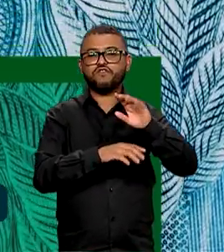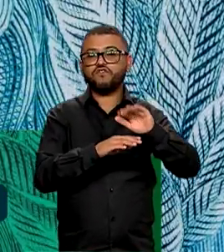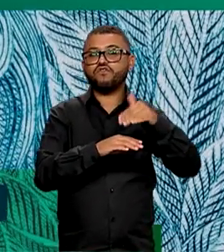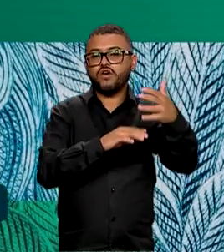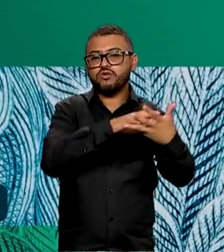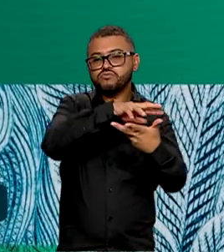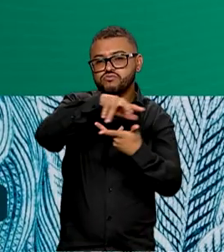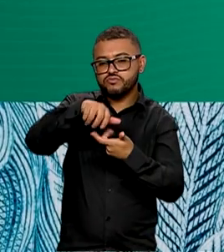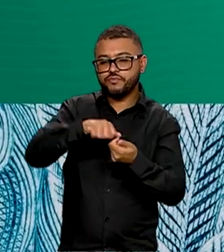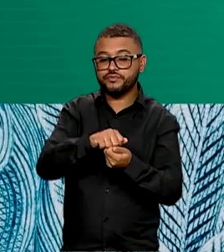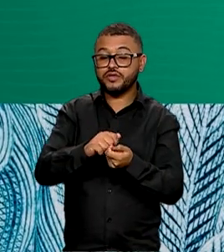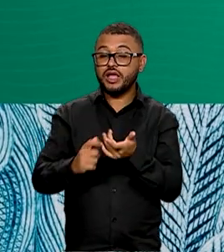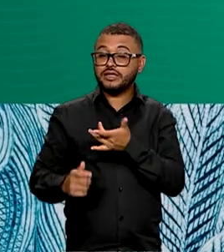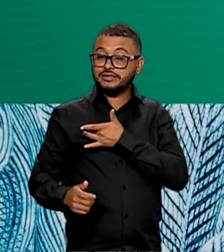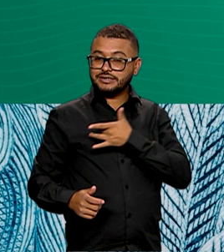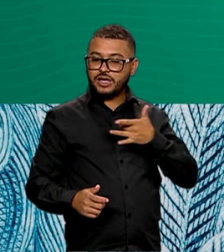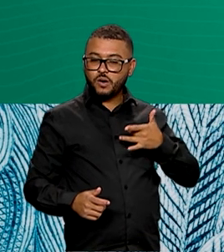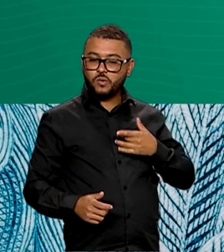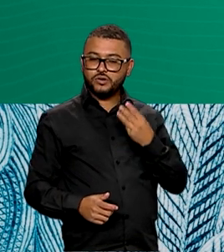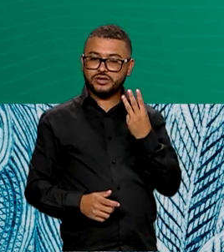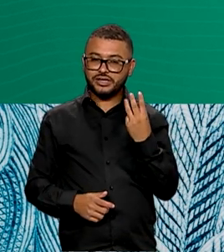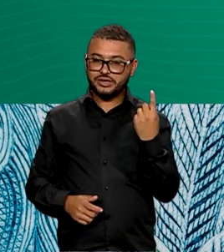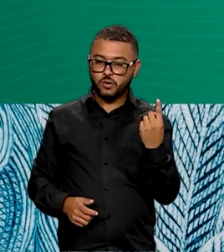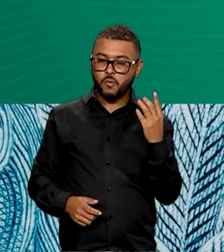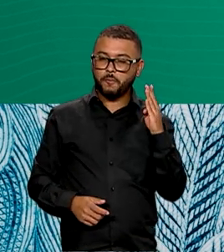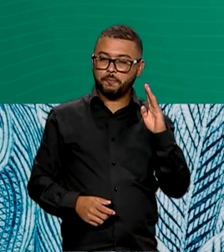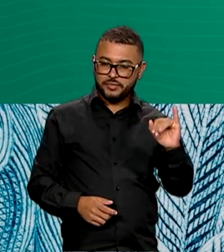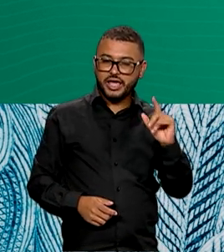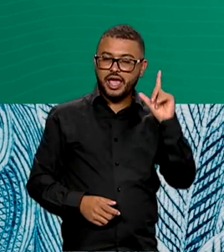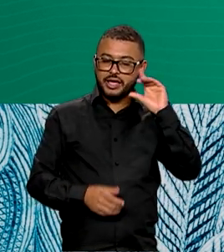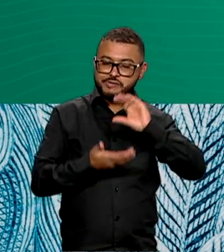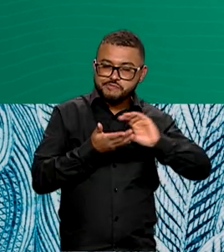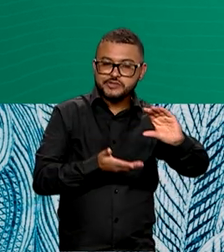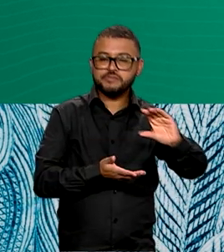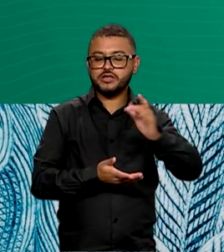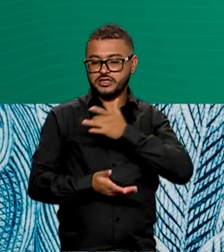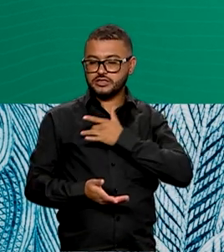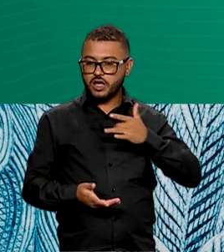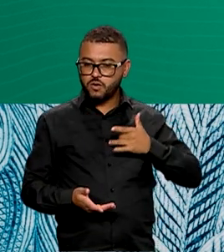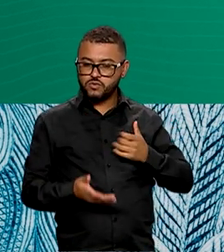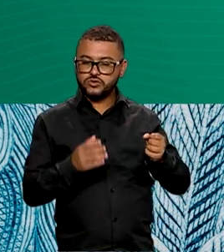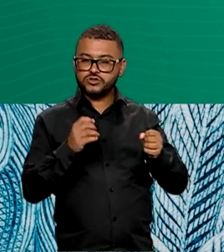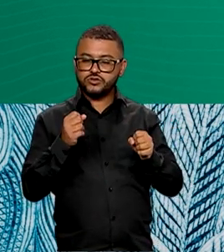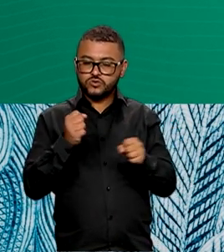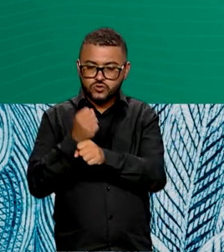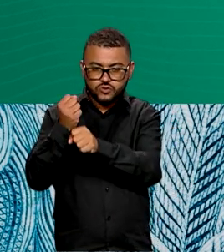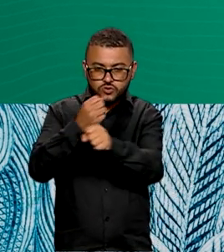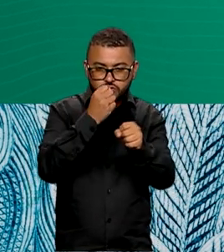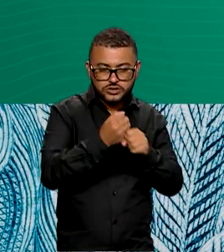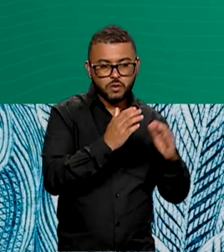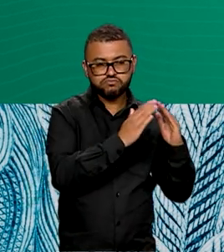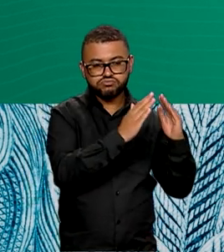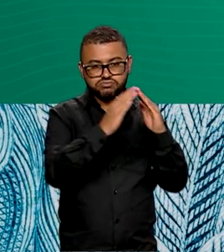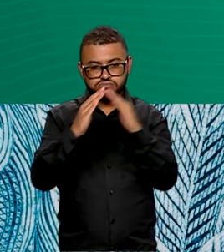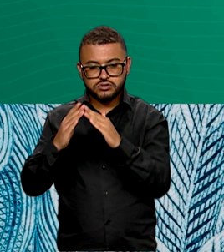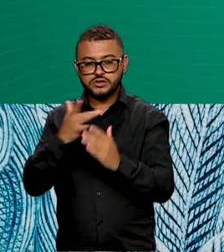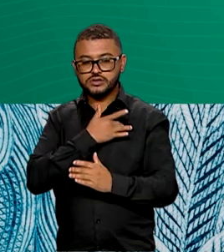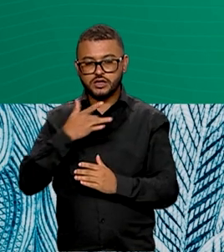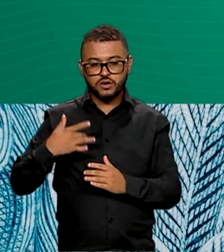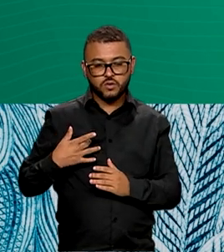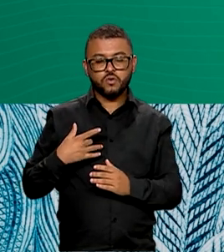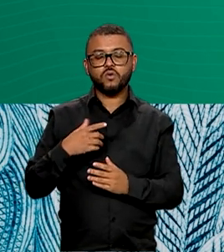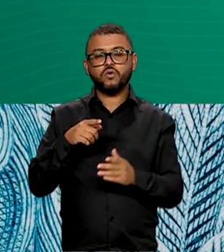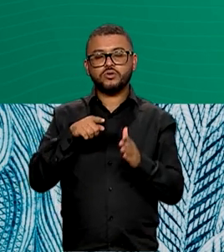Em saúde, R$ 31 bilhões serão usados para a construção de novas unidades básicas, policlínicas,